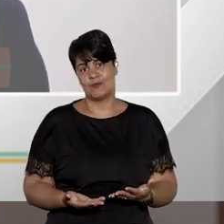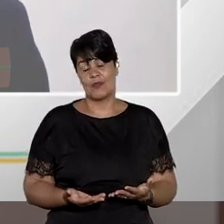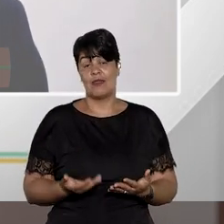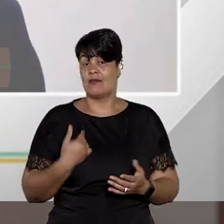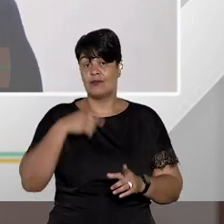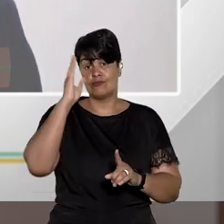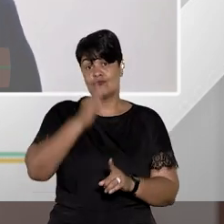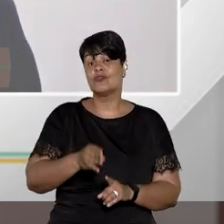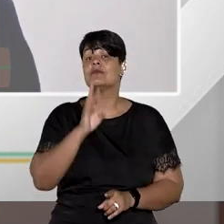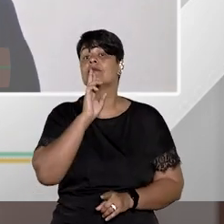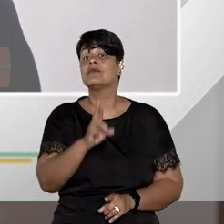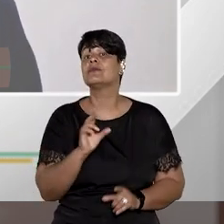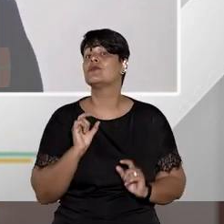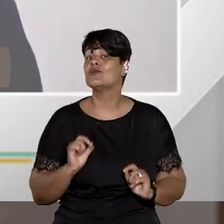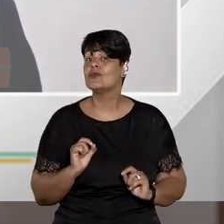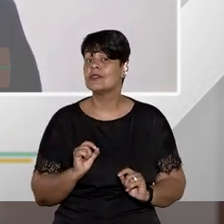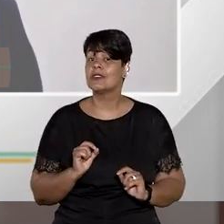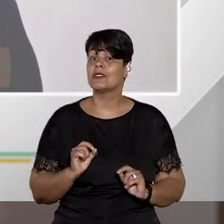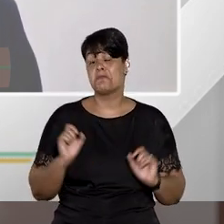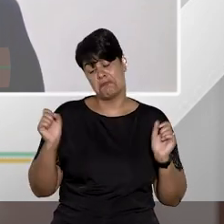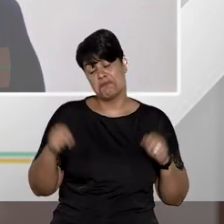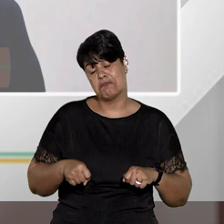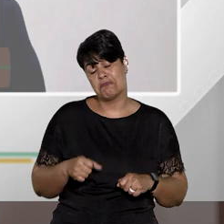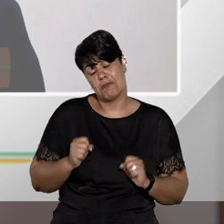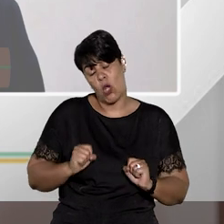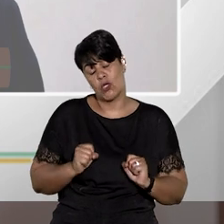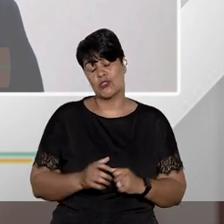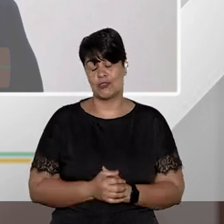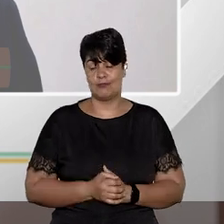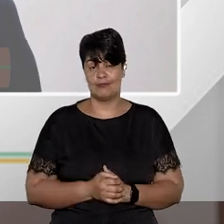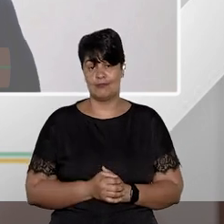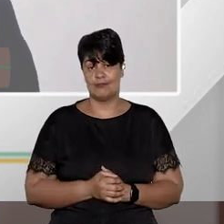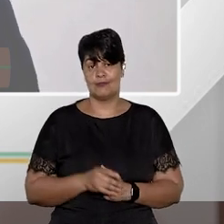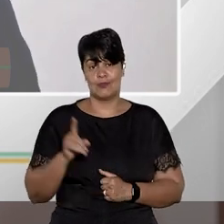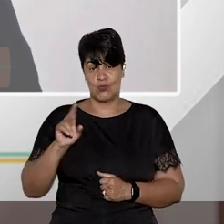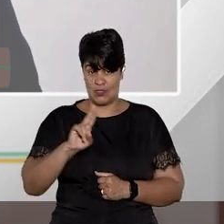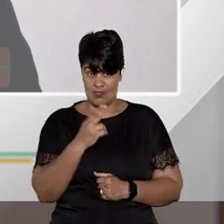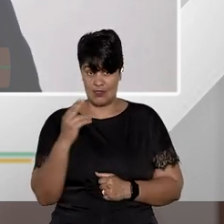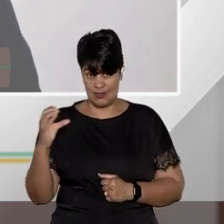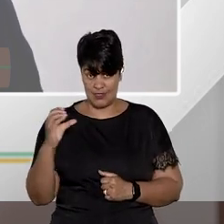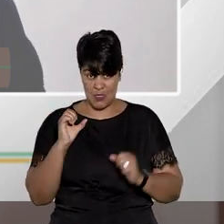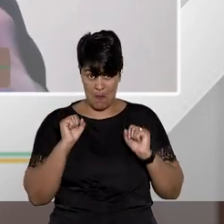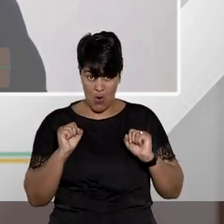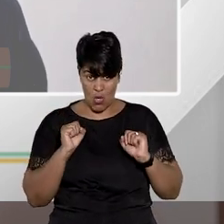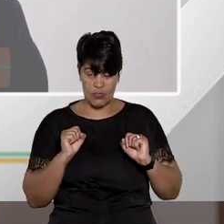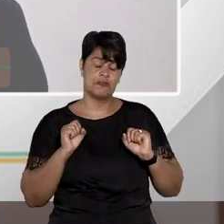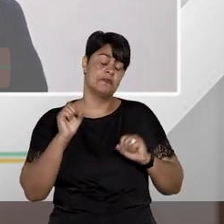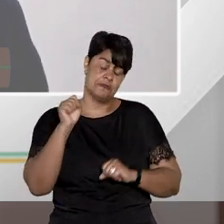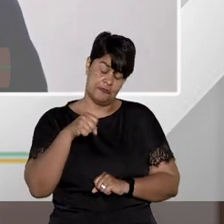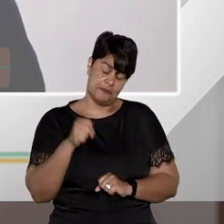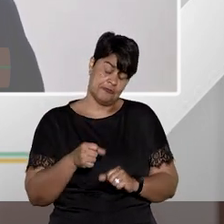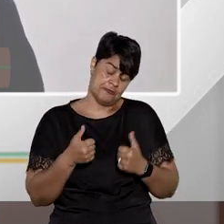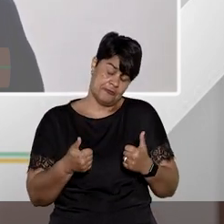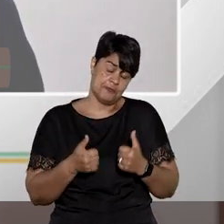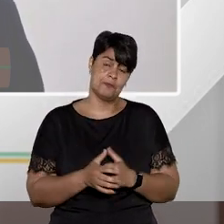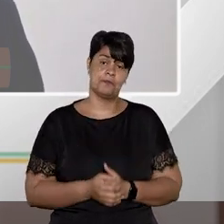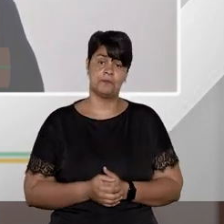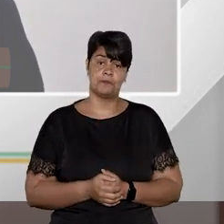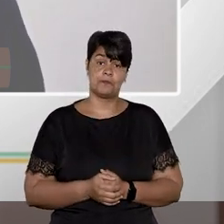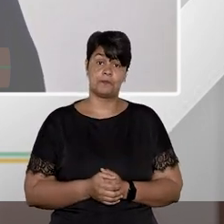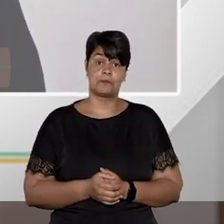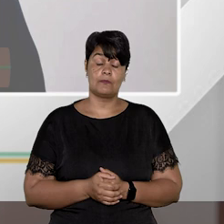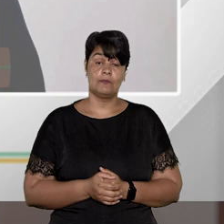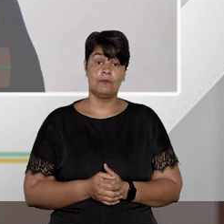respondendo objetivamente o que você perguntou se é possível sim é cabível o habeas corpus nessa finalidade sim é um habeas